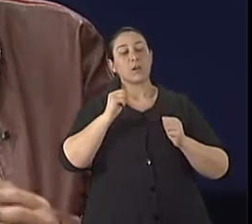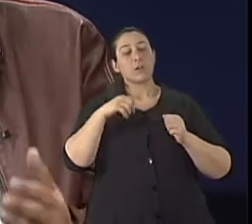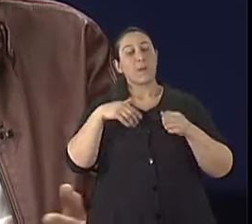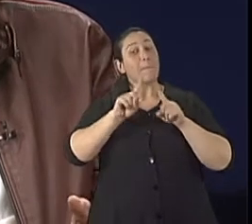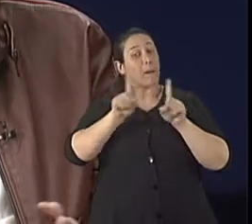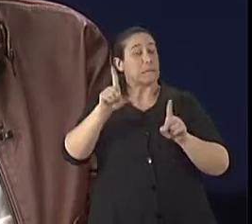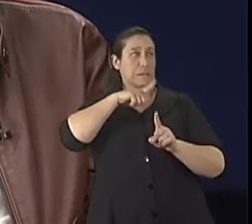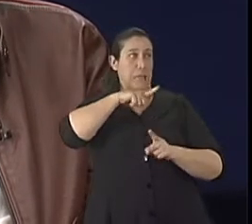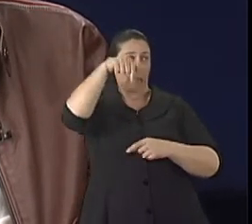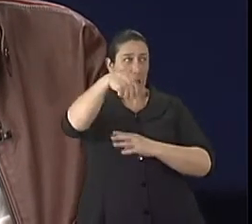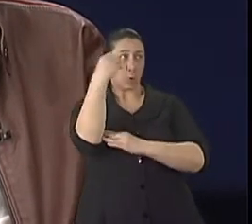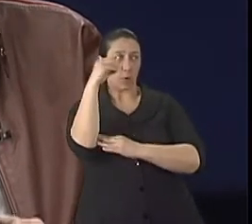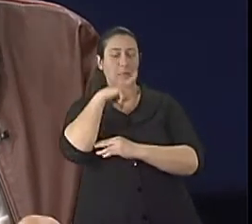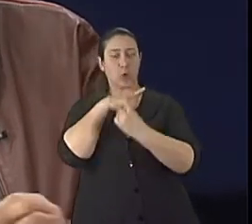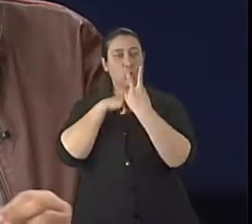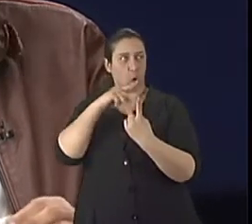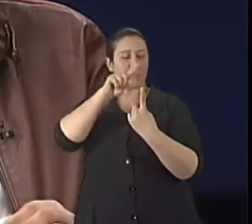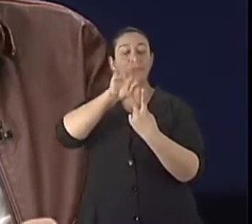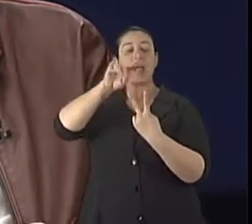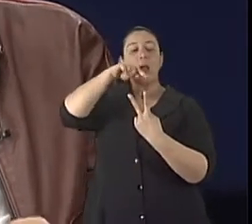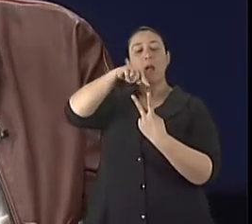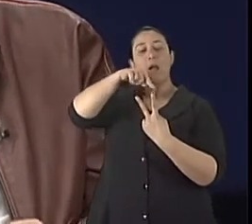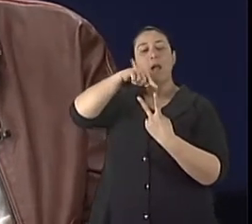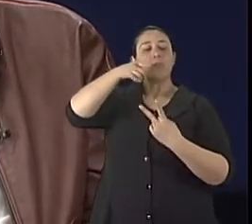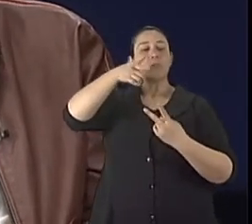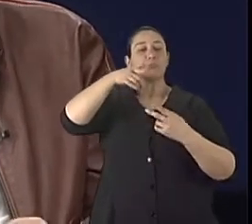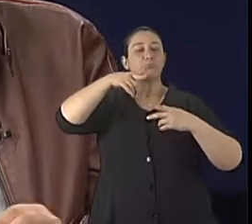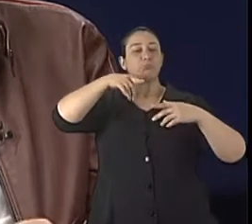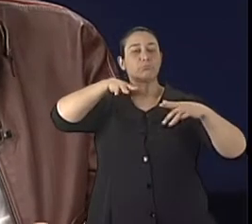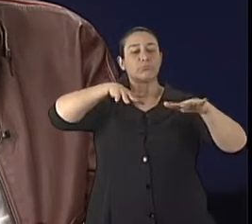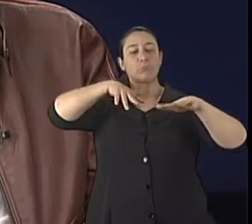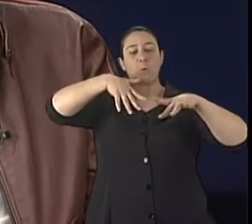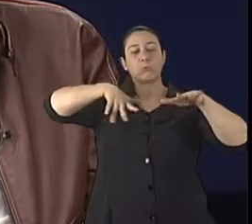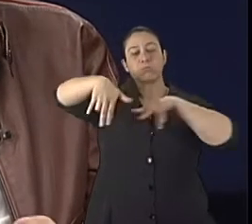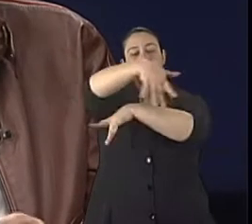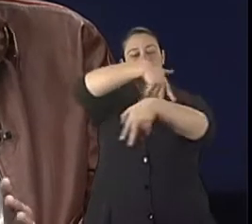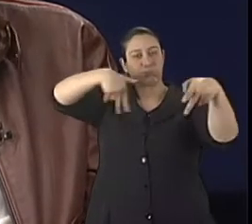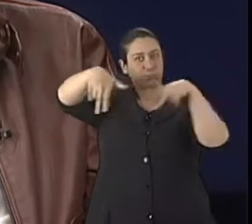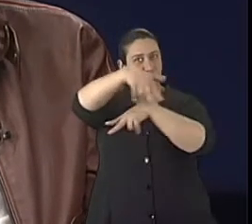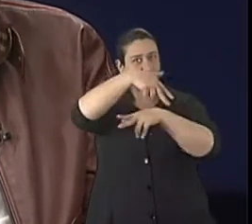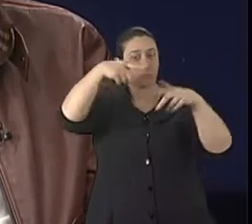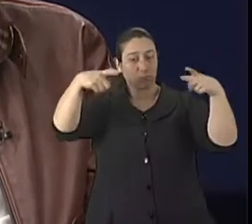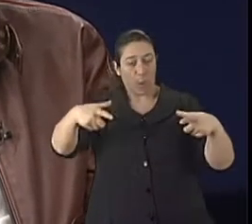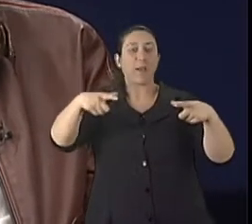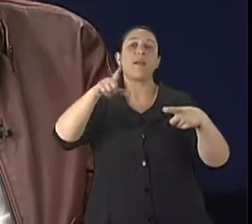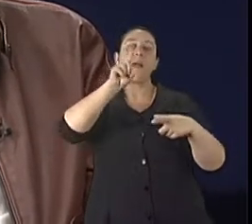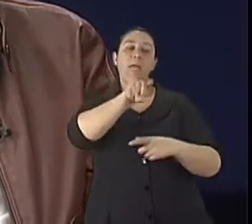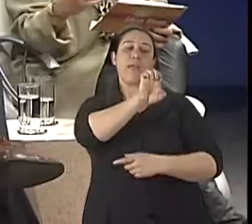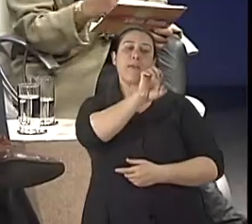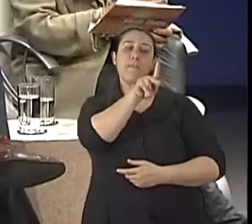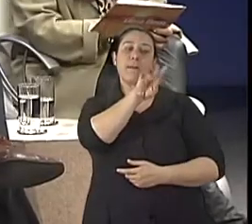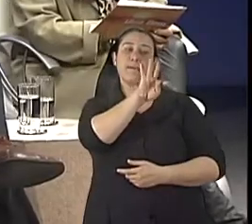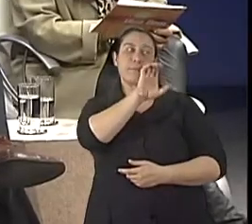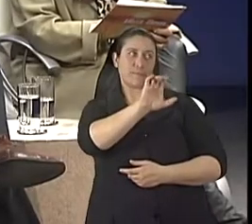A questão da mobilidade urbana geralmente é tratada com a empresa pública de transporte, que a IPTC. IPTC, que é